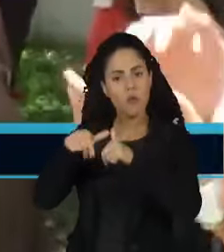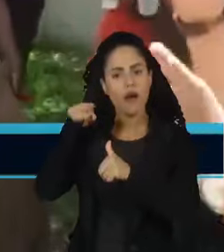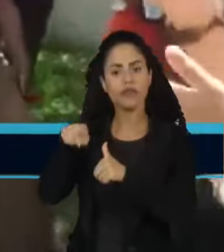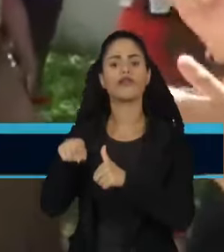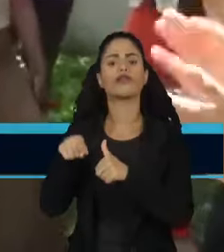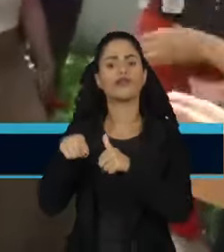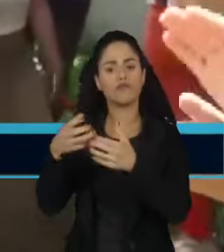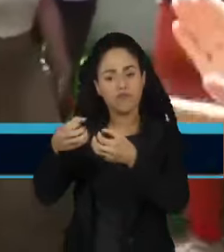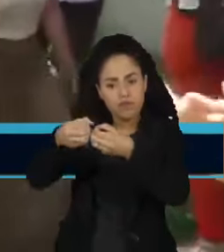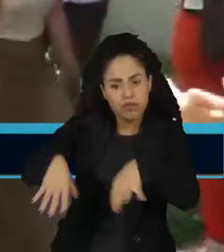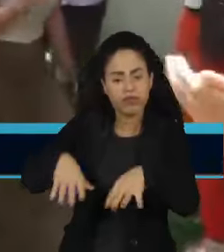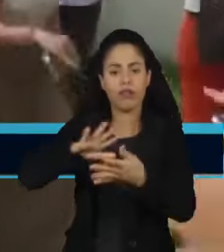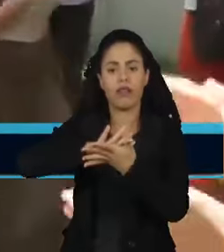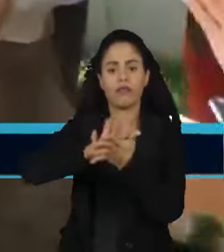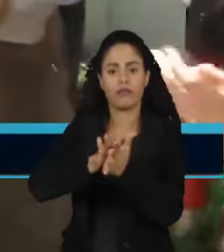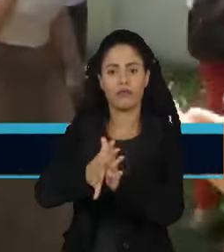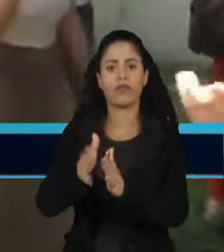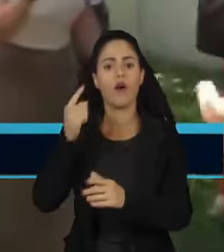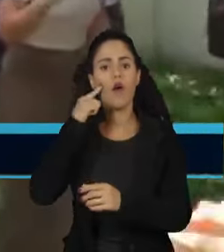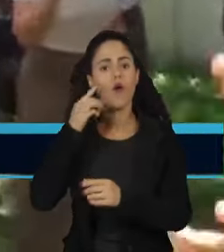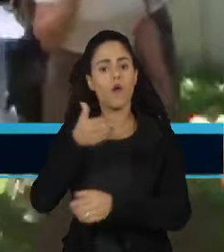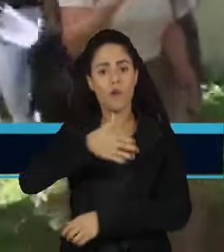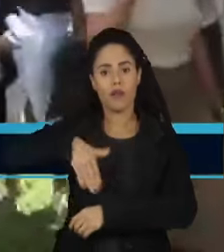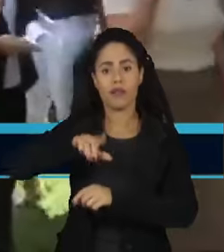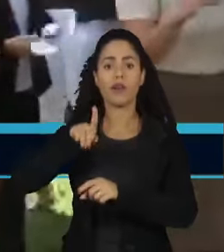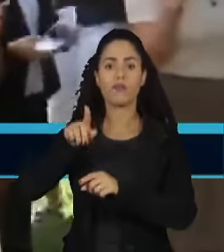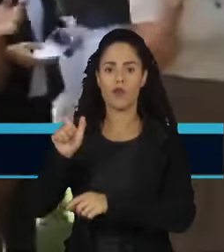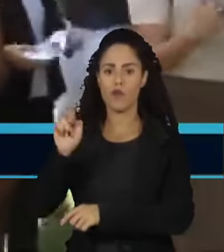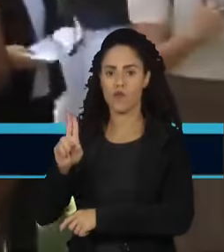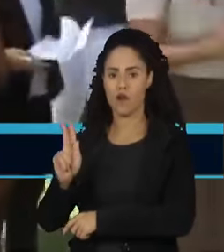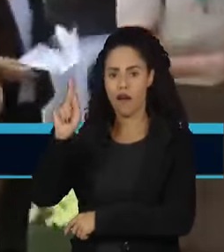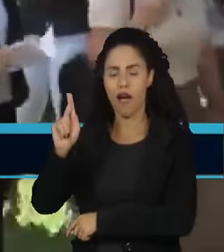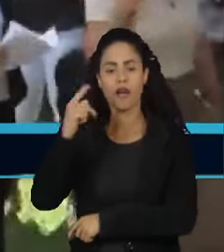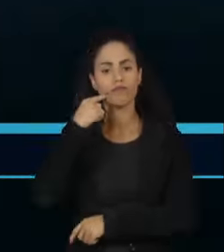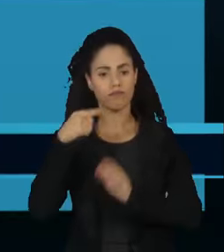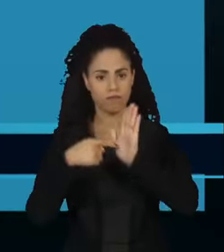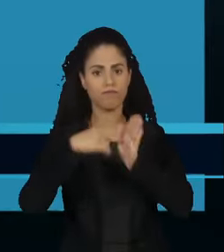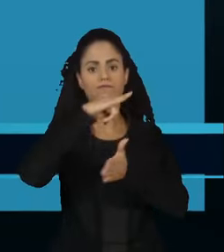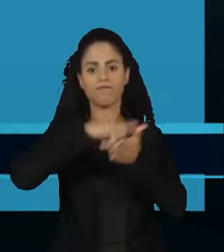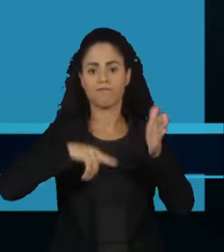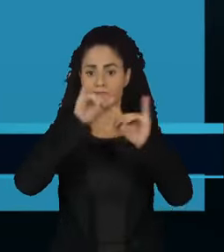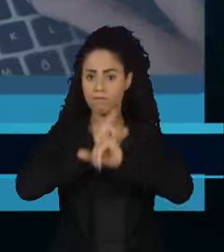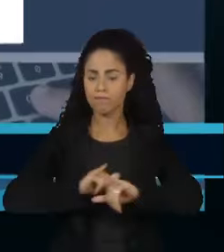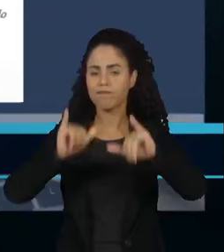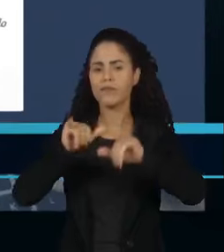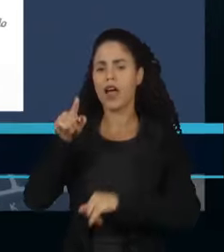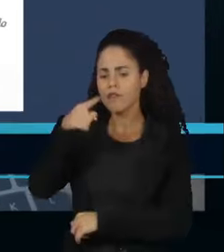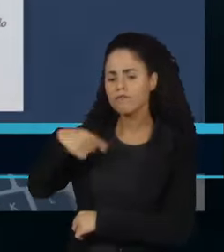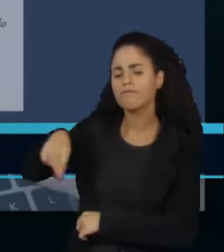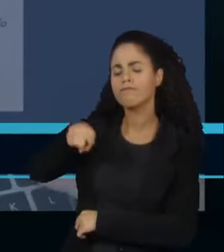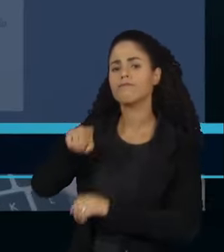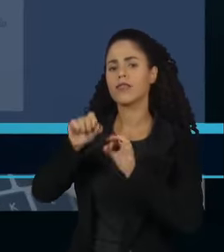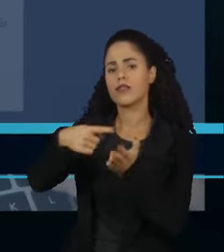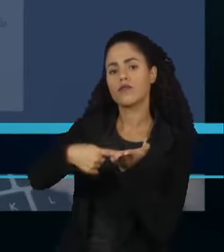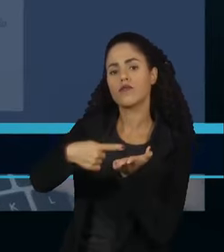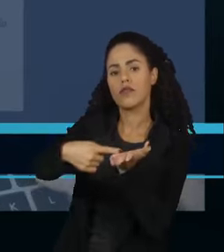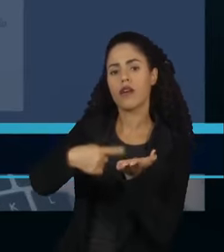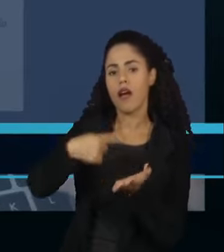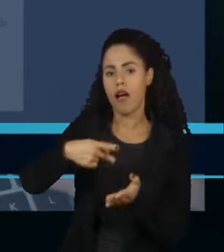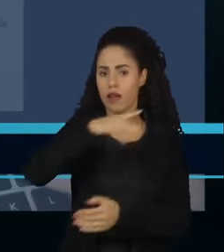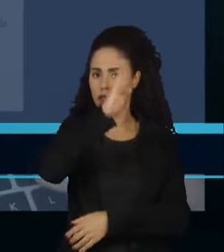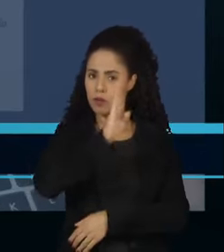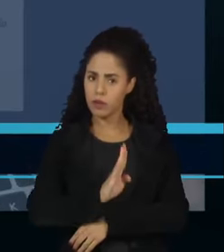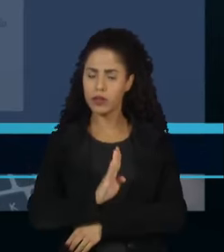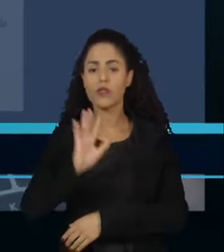rompimento da barragem, numa ação que corre na Inglaterra, emitiram uma nota. Eles afirmam que as negociações no Brasil